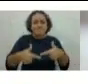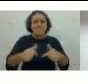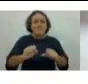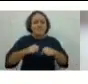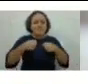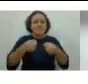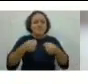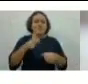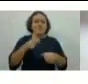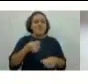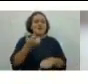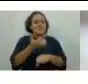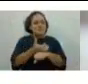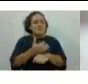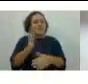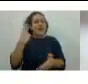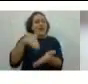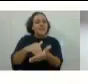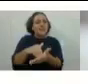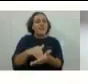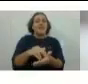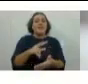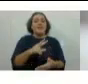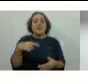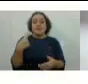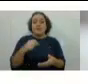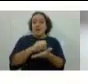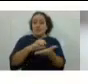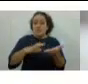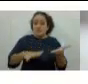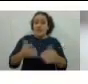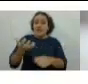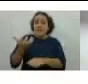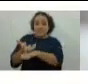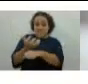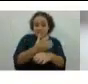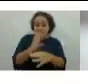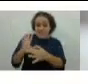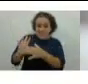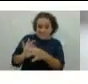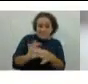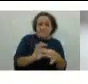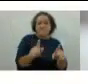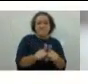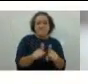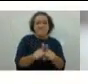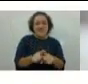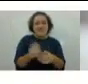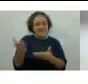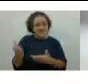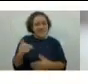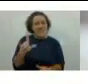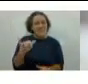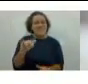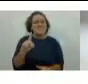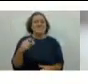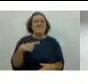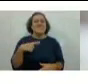vocês aí, com o empenho de vocês para levar a disciplina até o final. E vamos fazer umas atividades ali interdisciplinares, né, Lid?